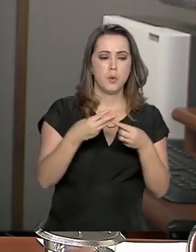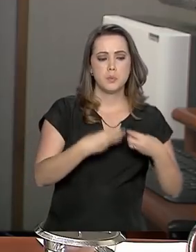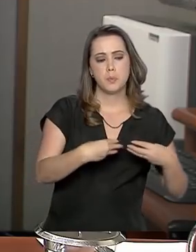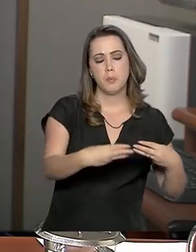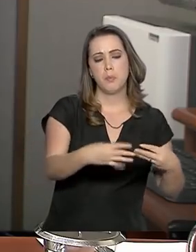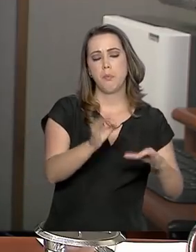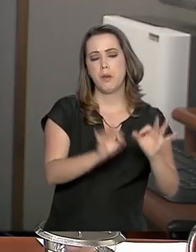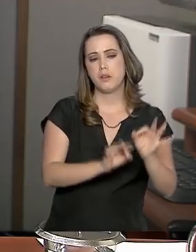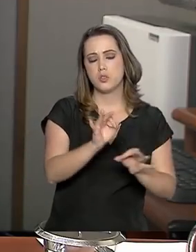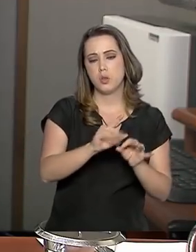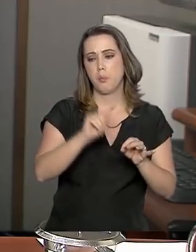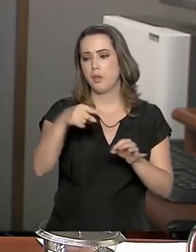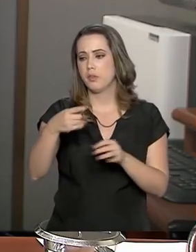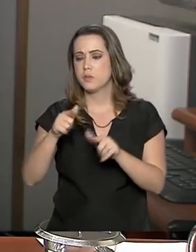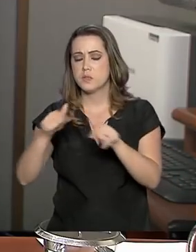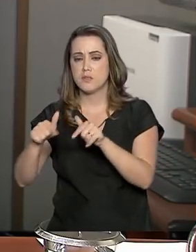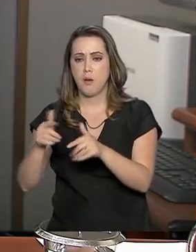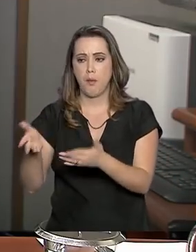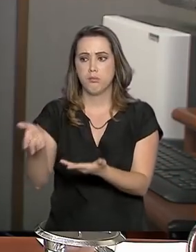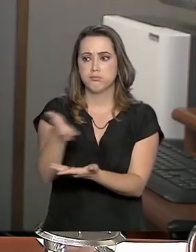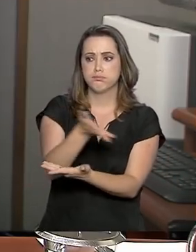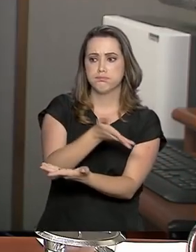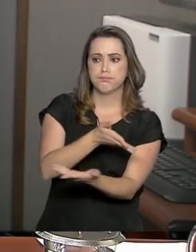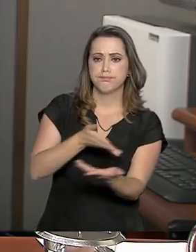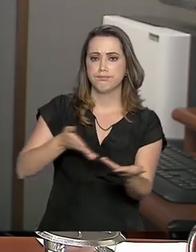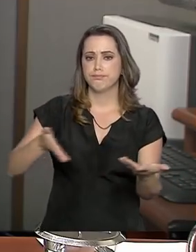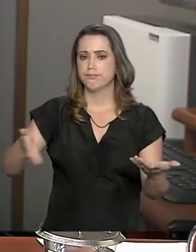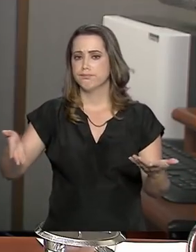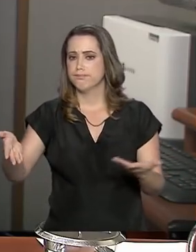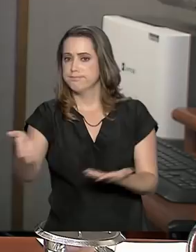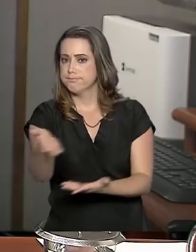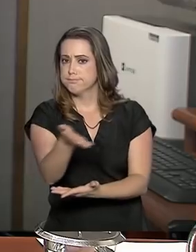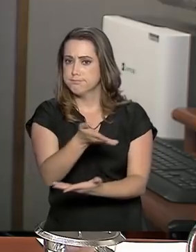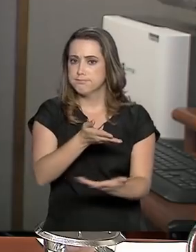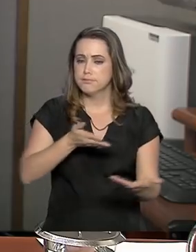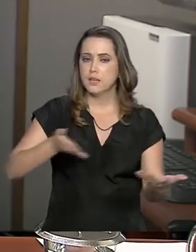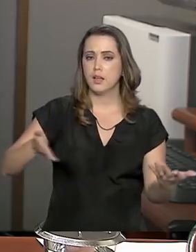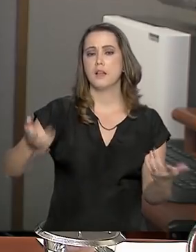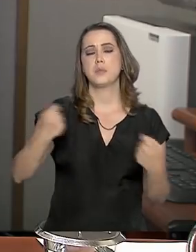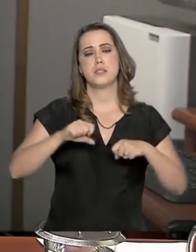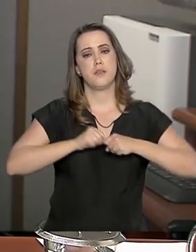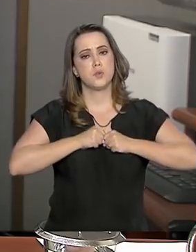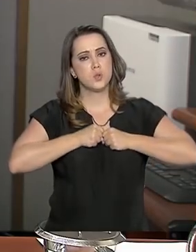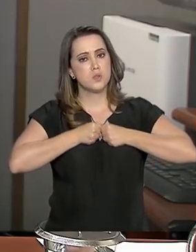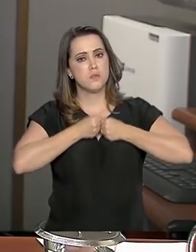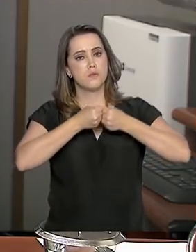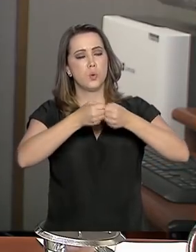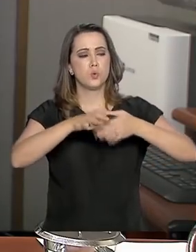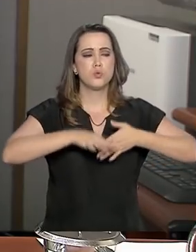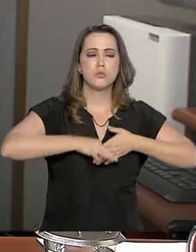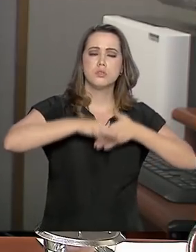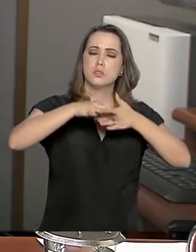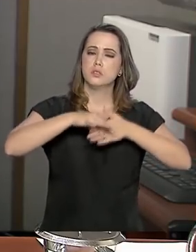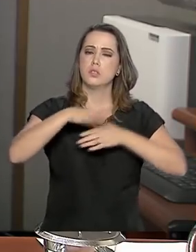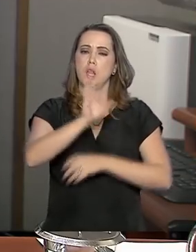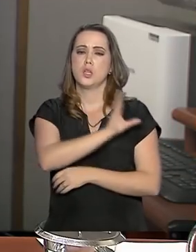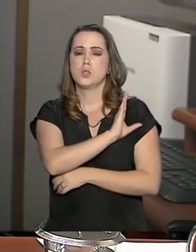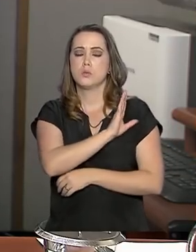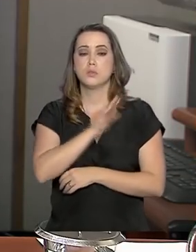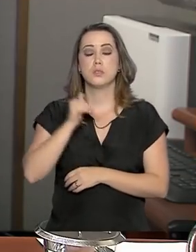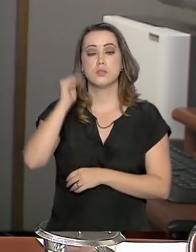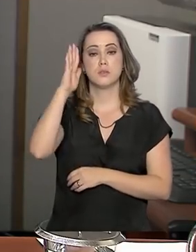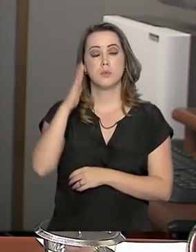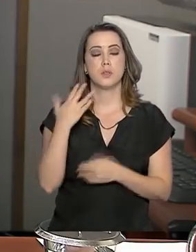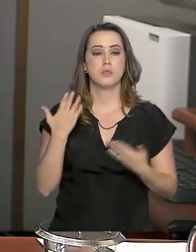às vezes trabalho, previdência, dependendo da matéria. E isso requeria um esforço de coordenação maior.